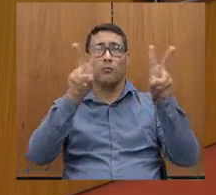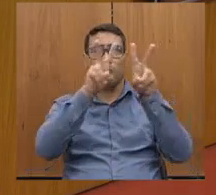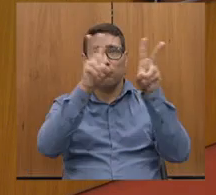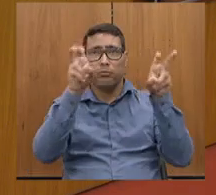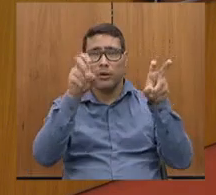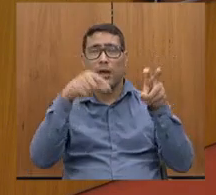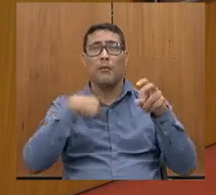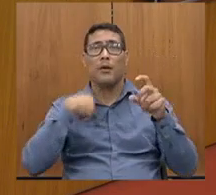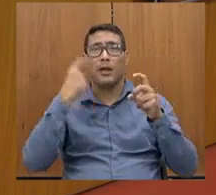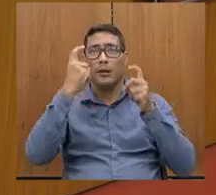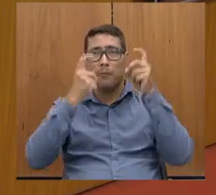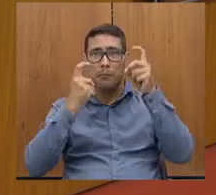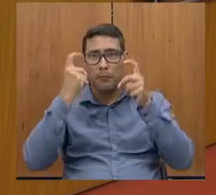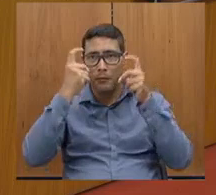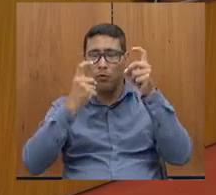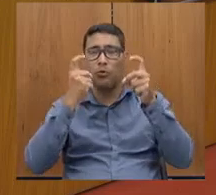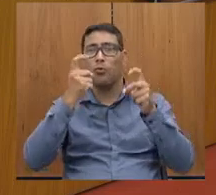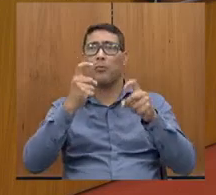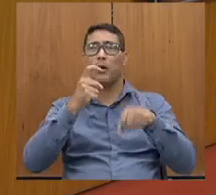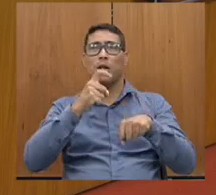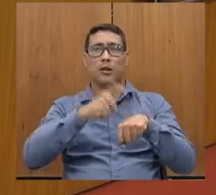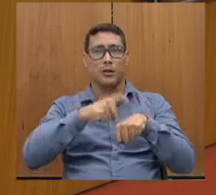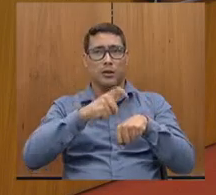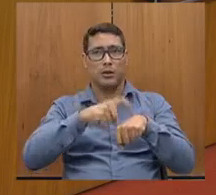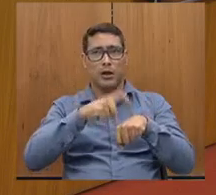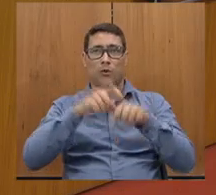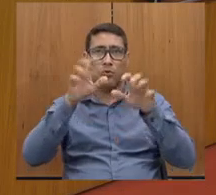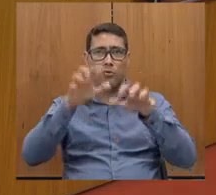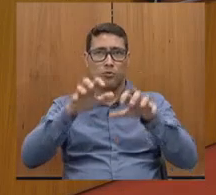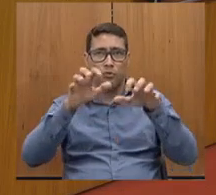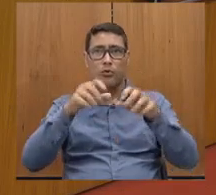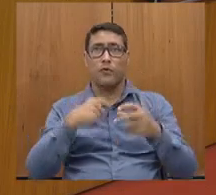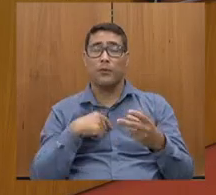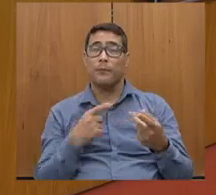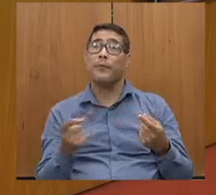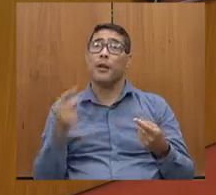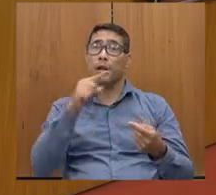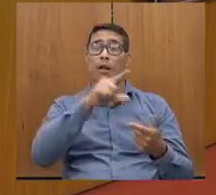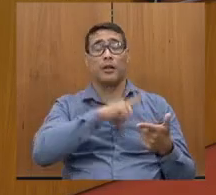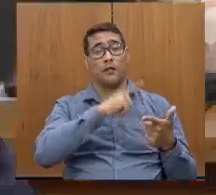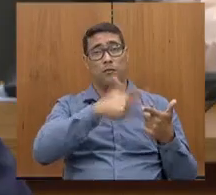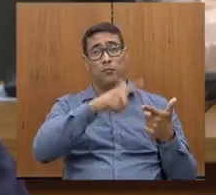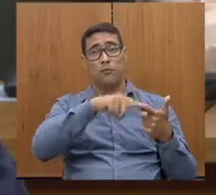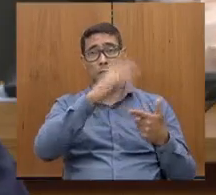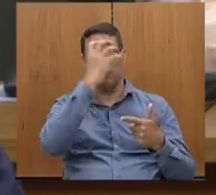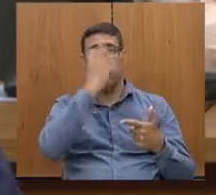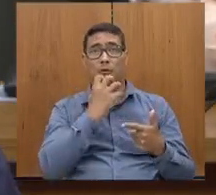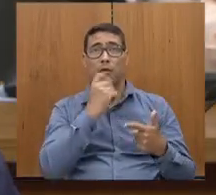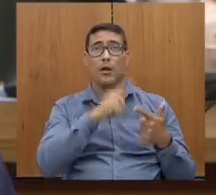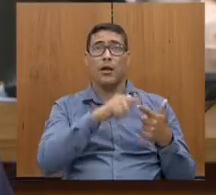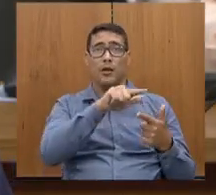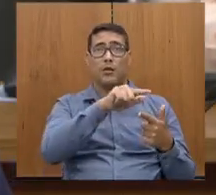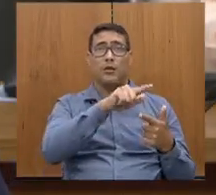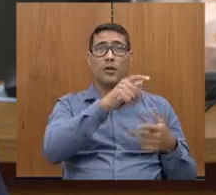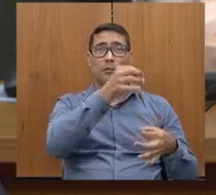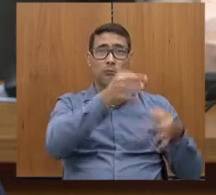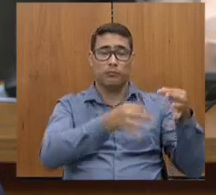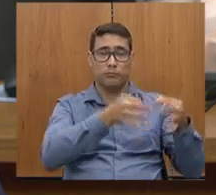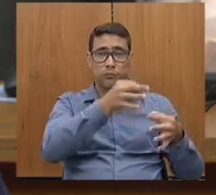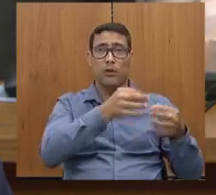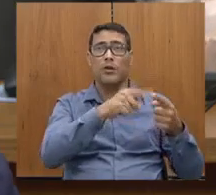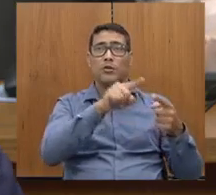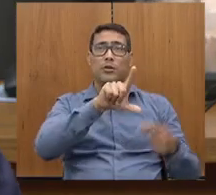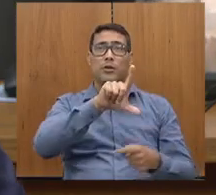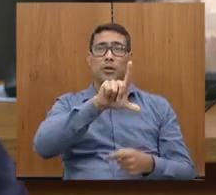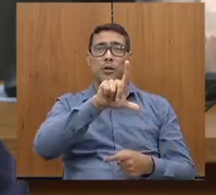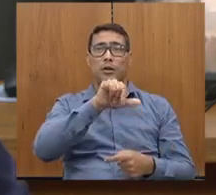Bom dia. Lá realmente era um problema muito sério, e teve uma judicialização do processo de licitação, que ficou dois anos